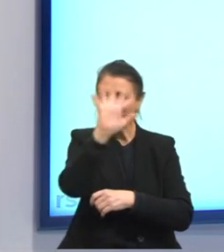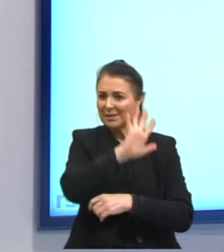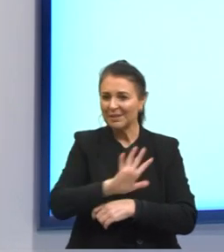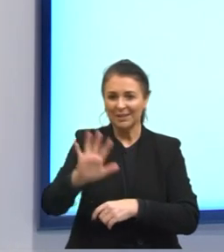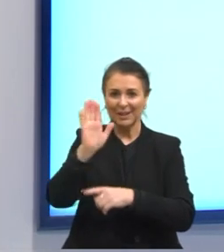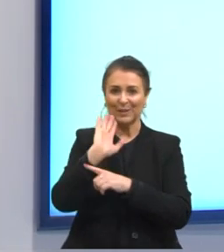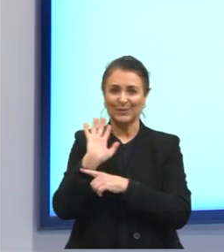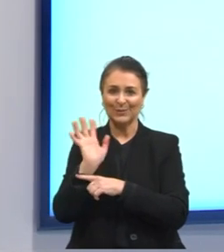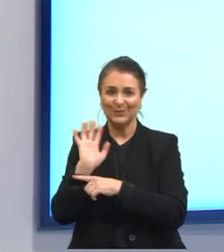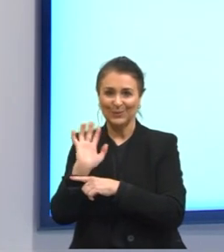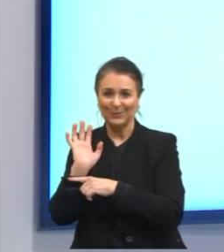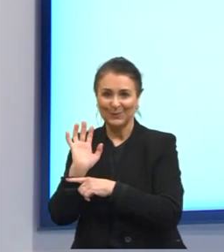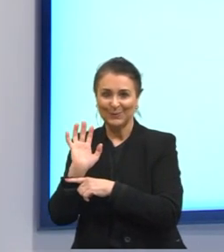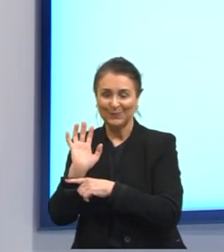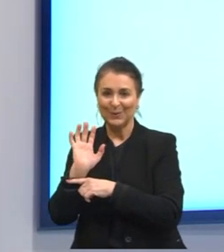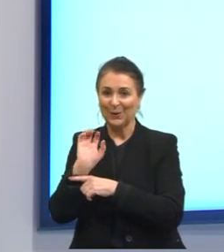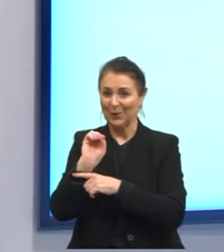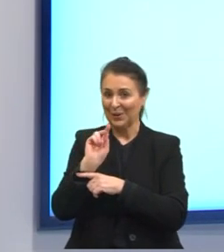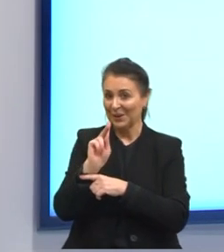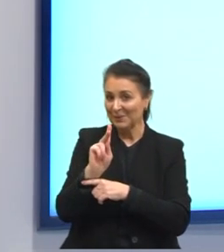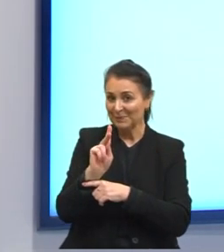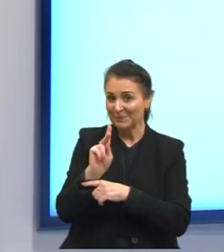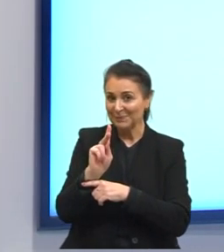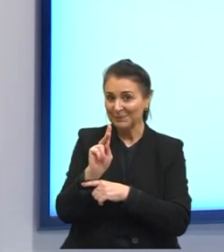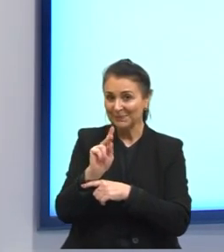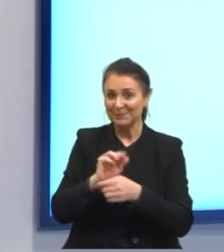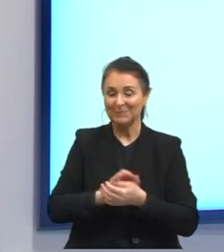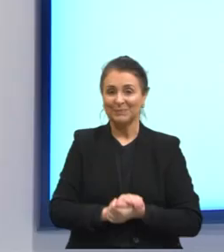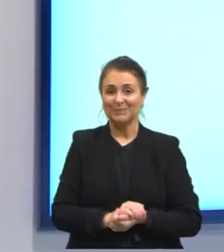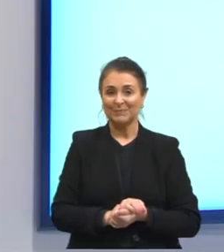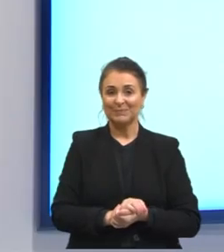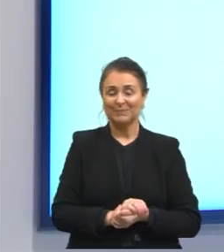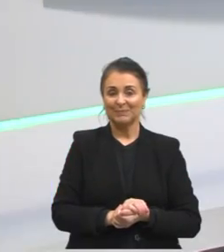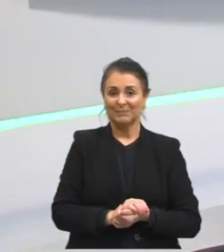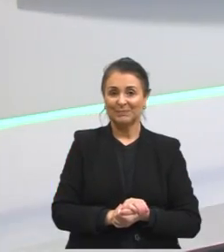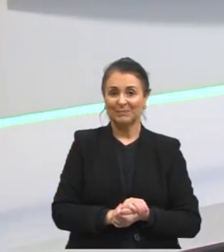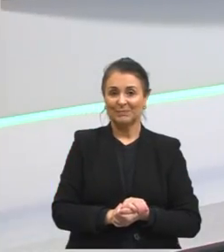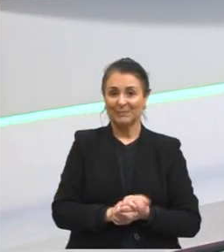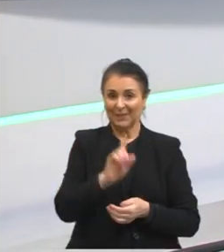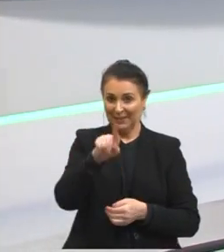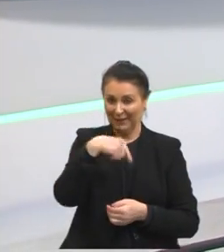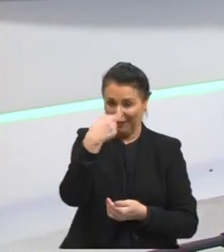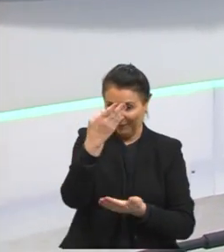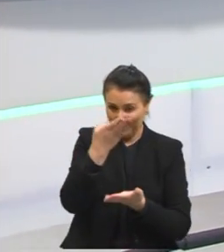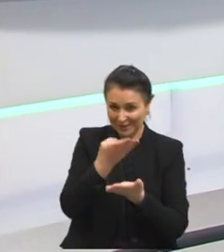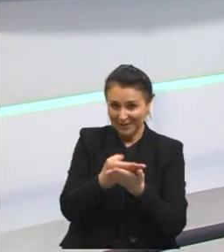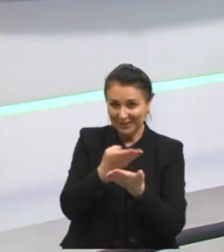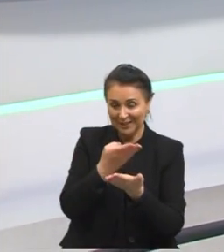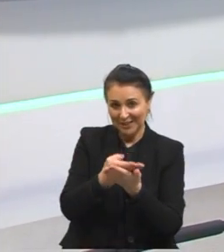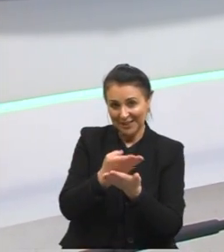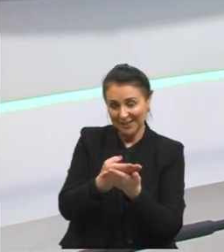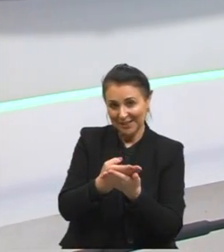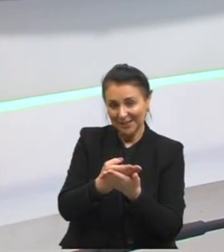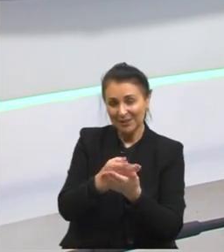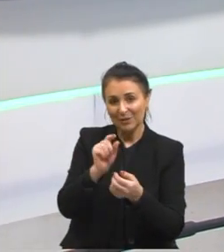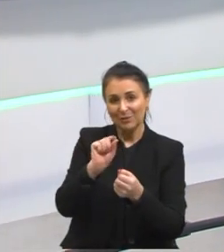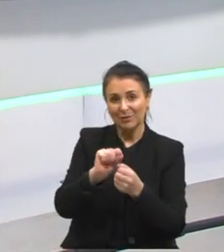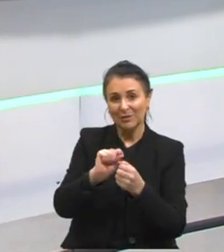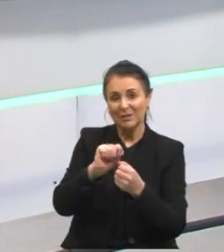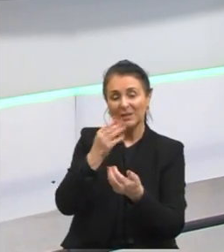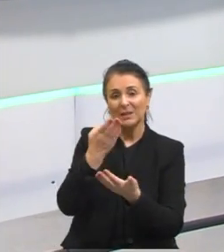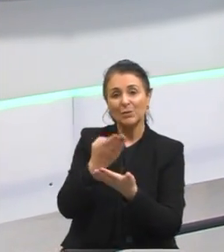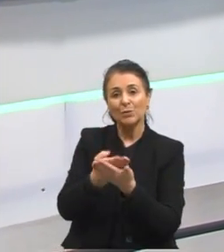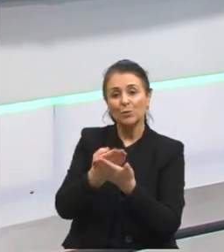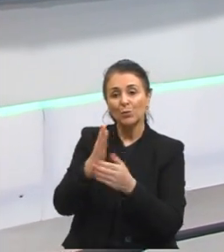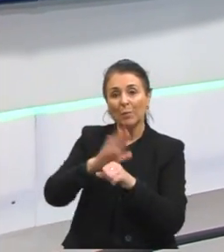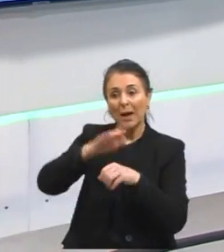filmes. Certo? Gente, em nosso próximo encontro, nós iremos fazer um estudo mais